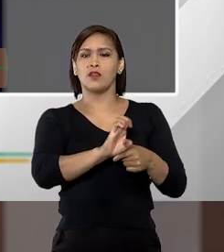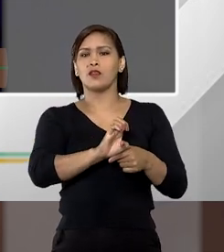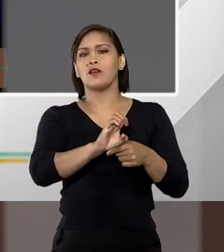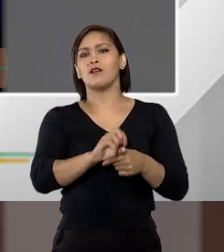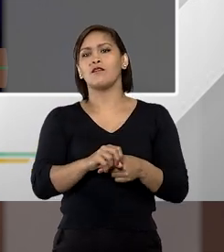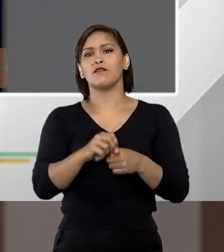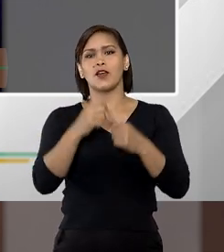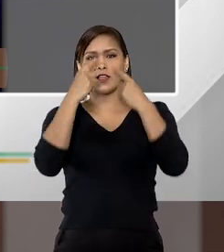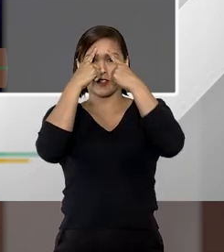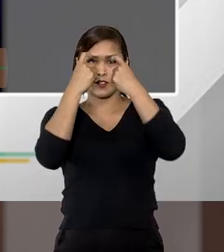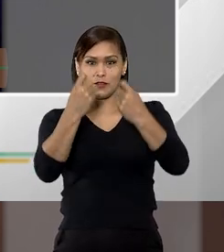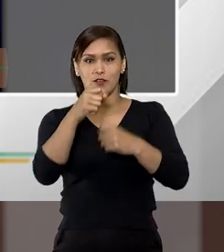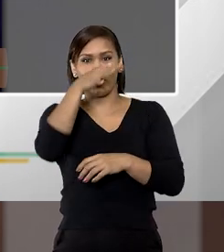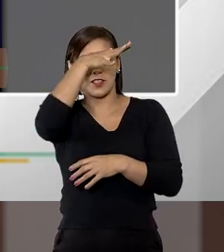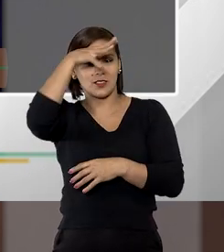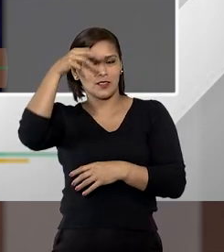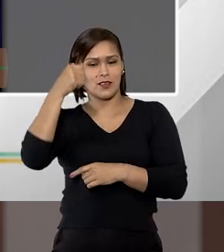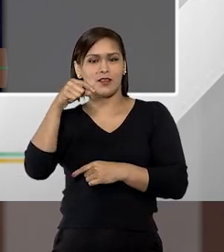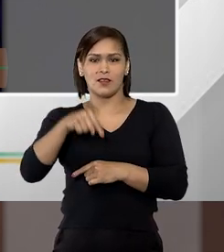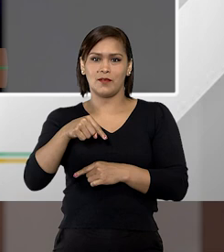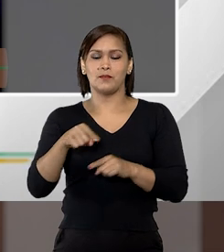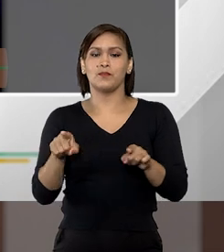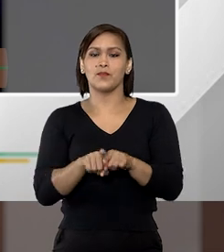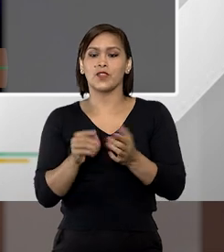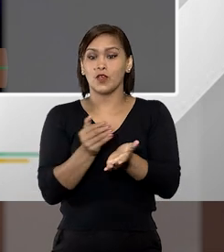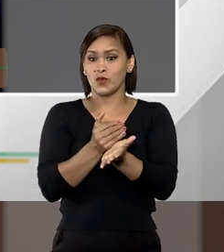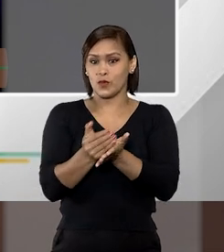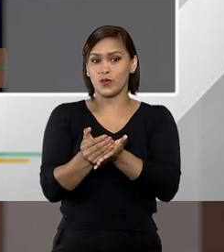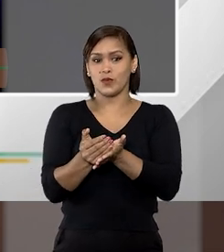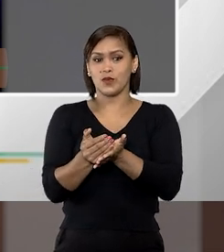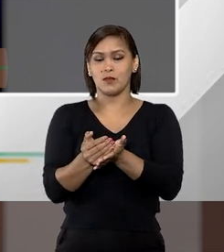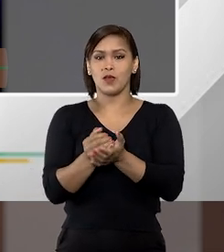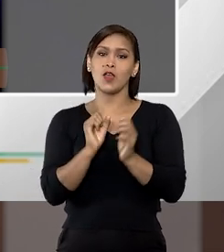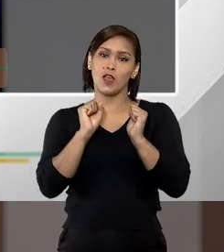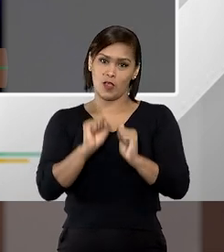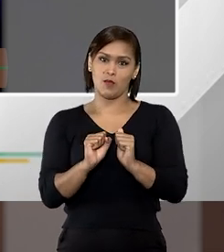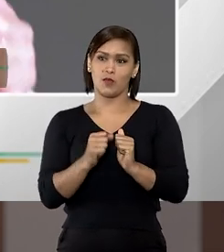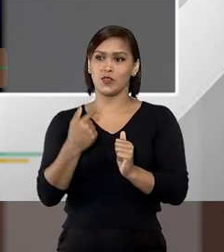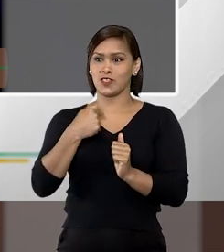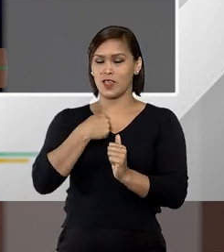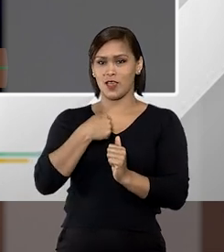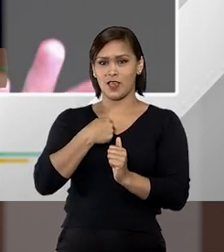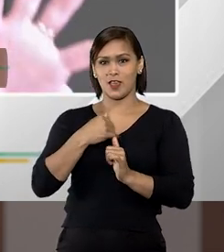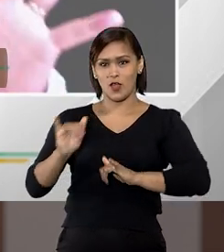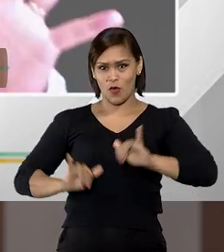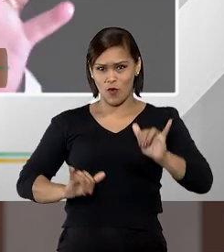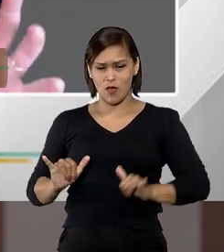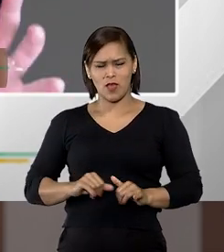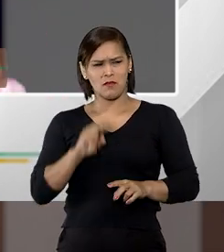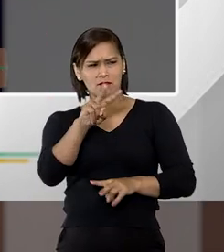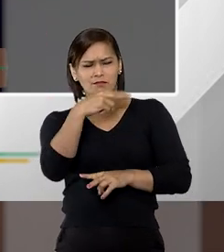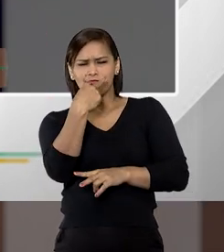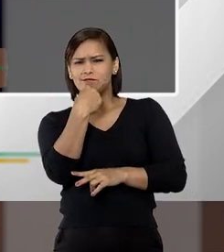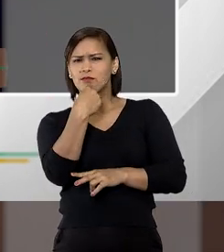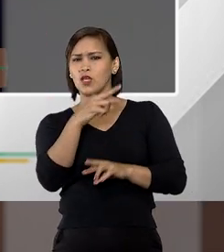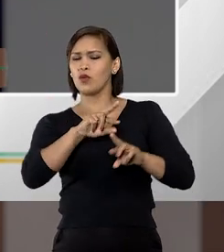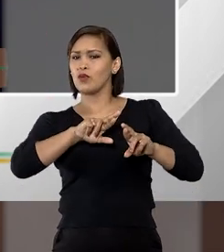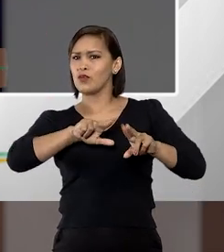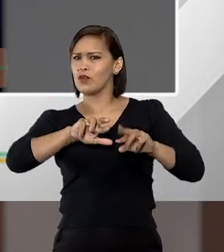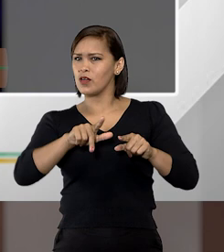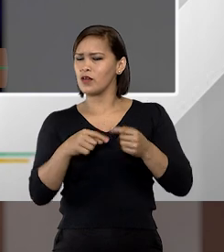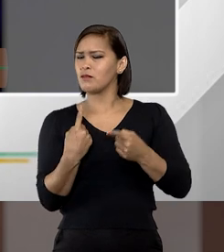varas de violência doméstica aqui em Manaus e no começo eu posso dizer que eu sofri o pessoal me olhou com uma certa